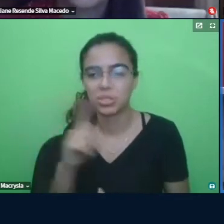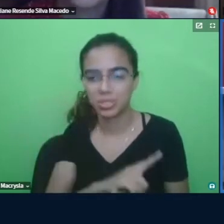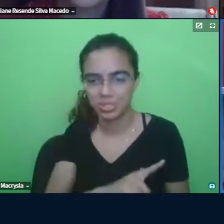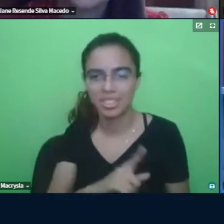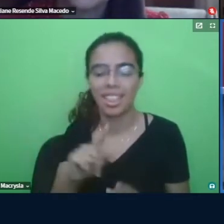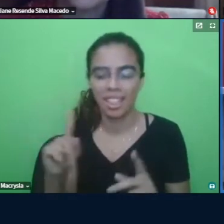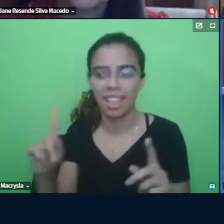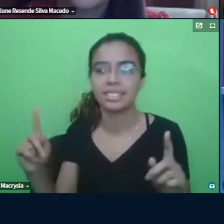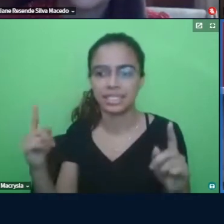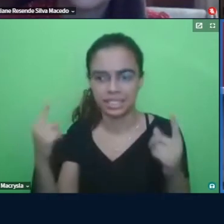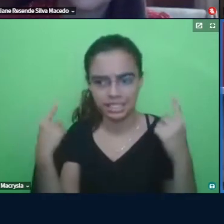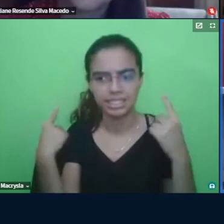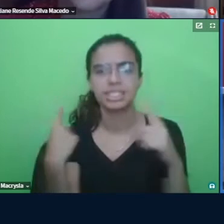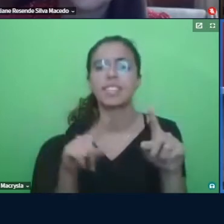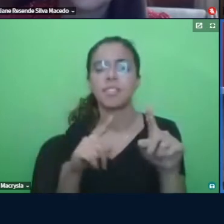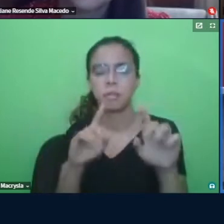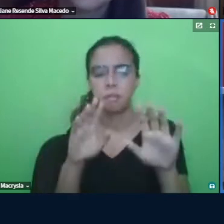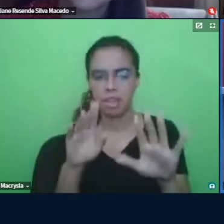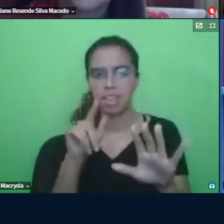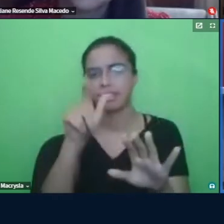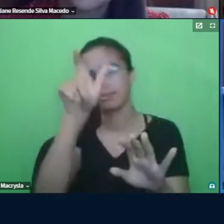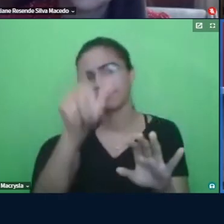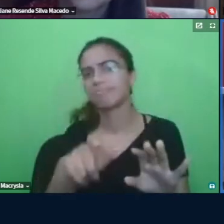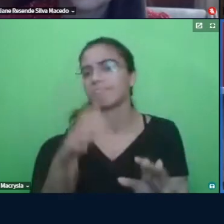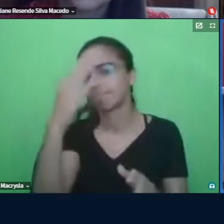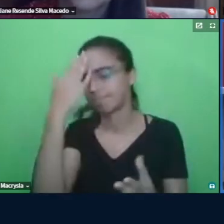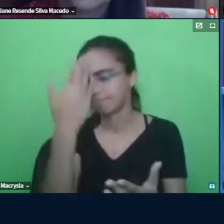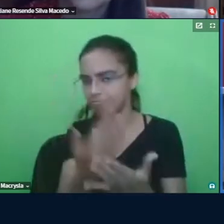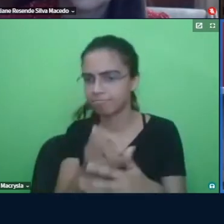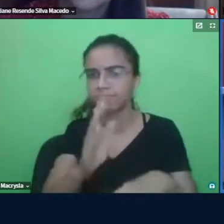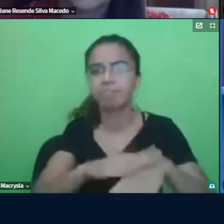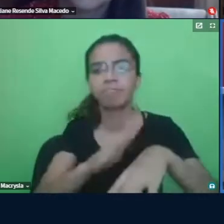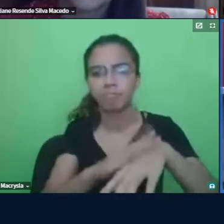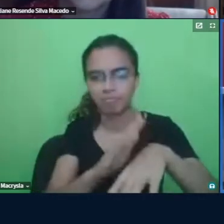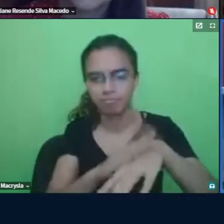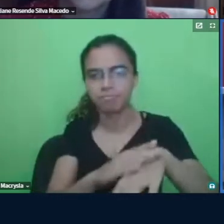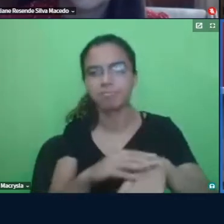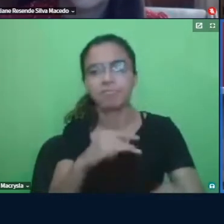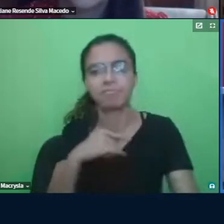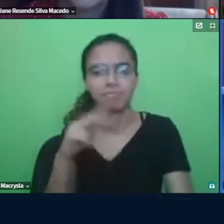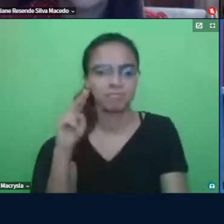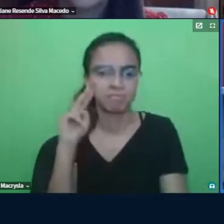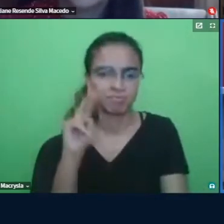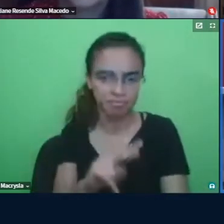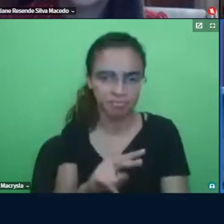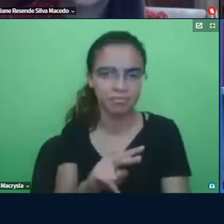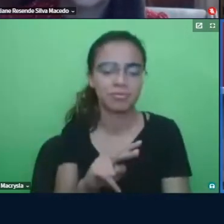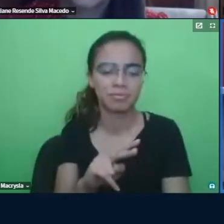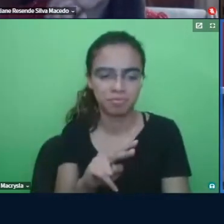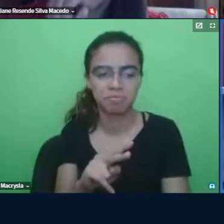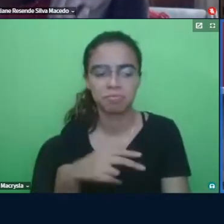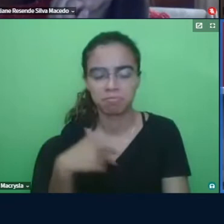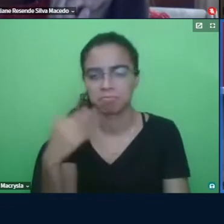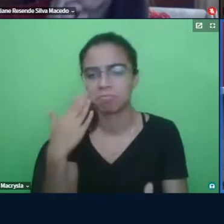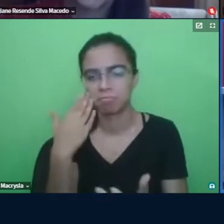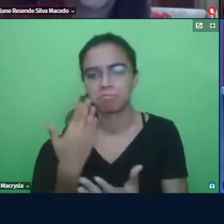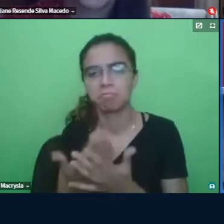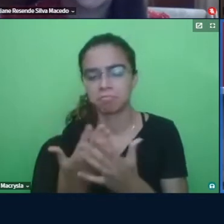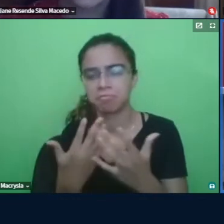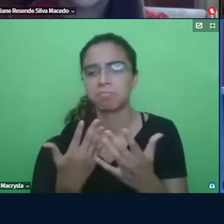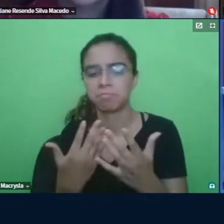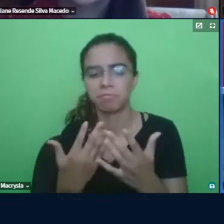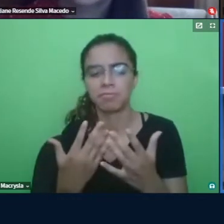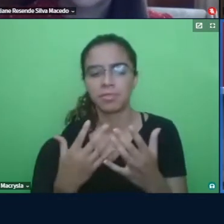sempre acreditou muito em si mesma e eu também fui conhecendo a Cris também fui claro sempre acreditando muito tudo que ela fazia